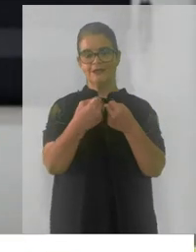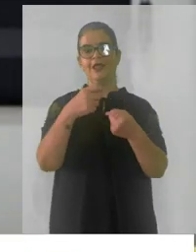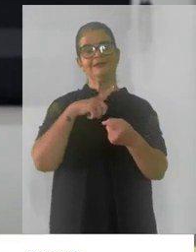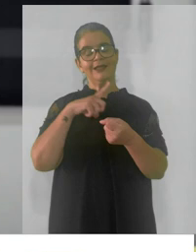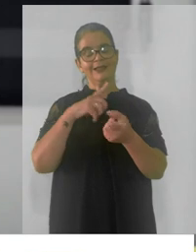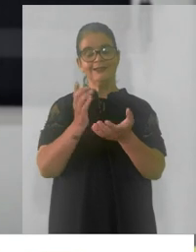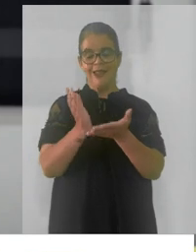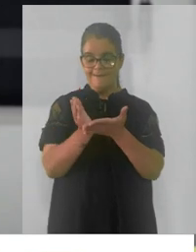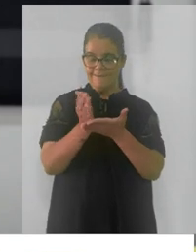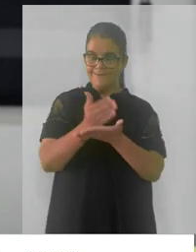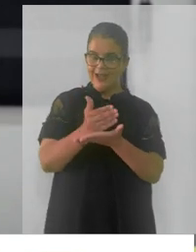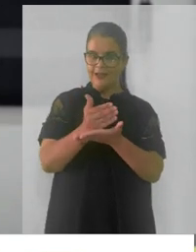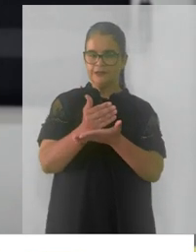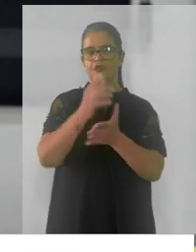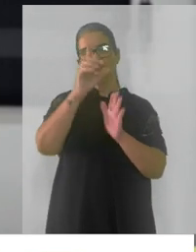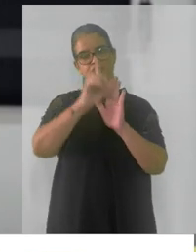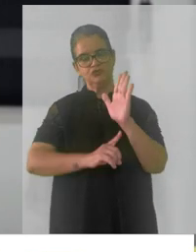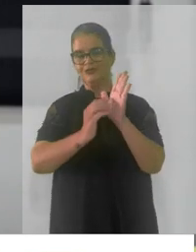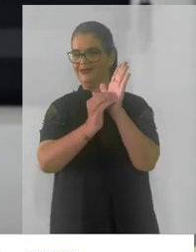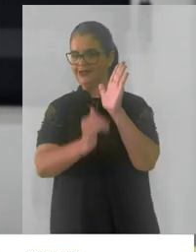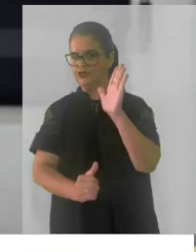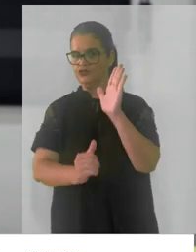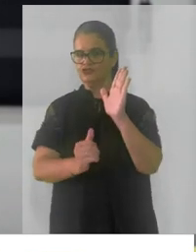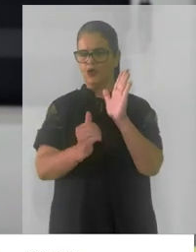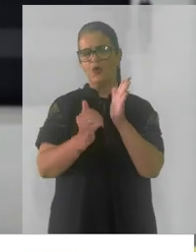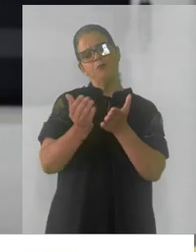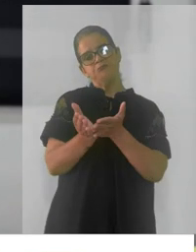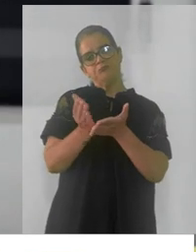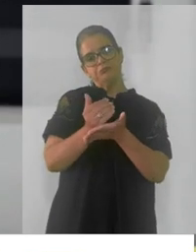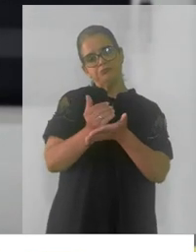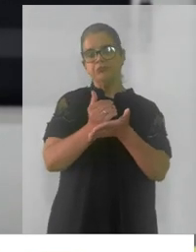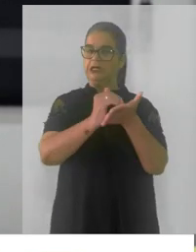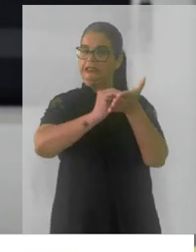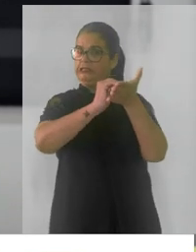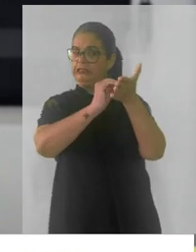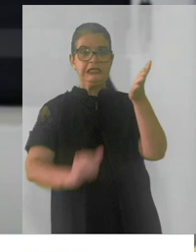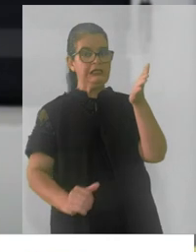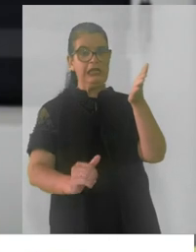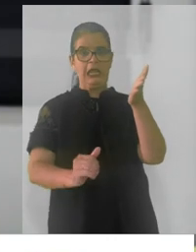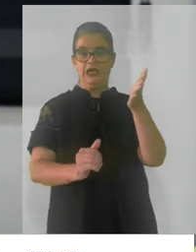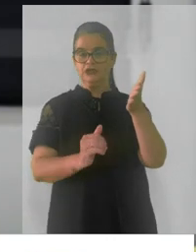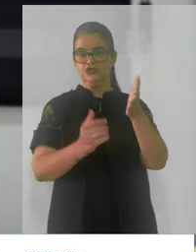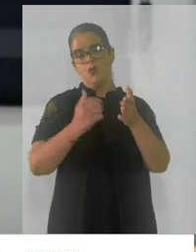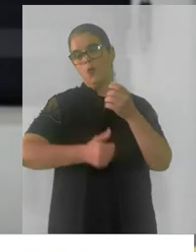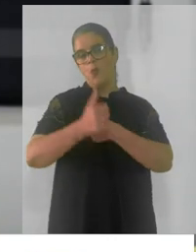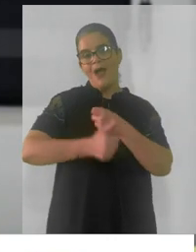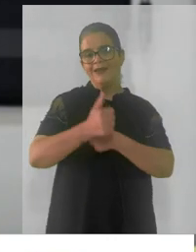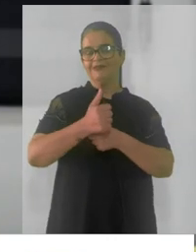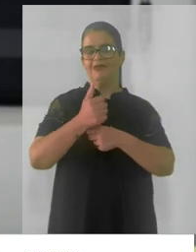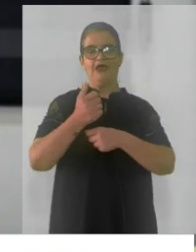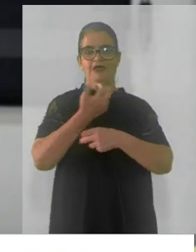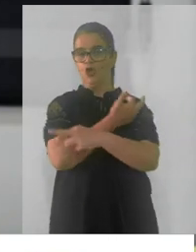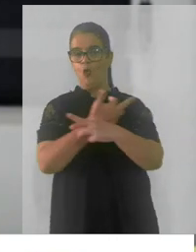parte de seus direitos aleijados, parte de seus direitos retirados enquanto qualidade e condição